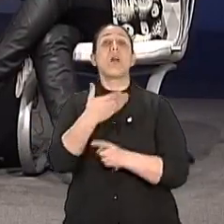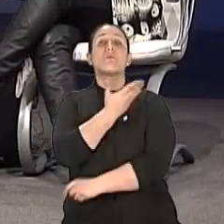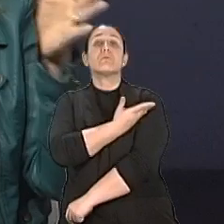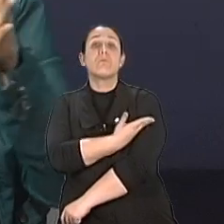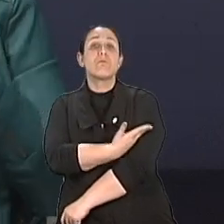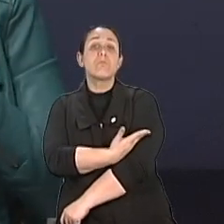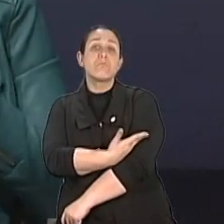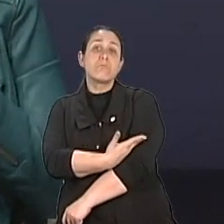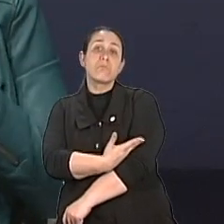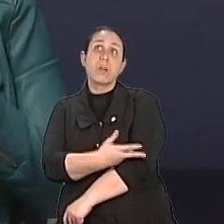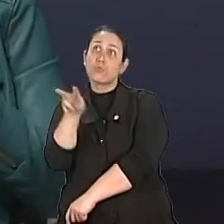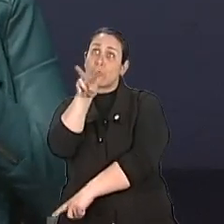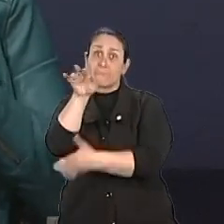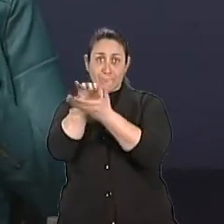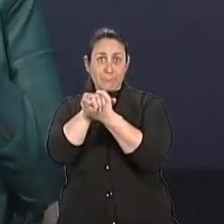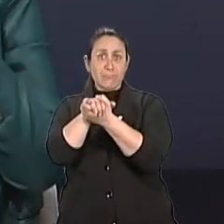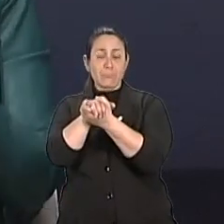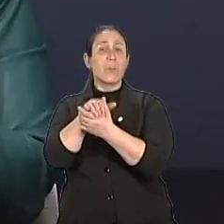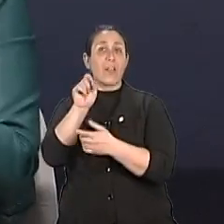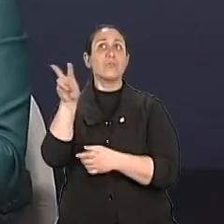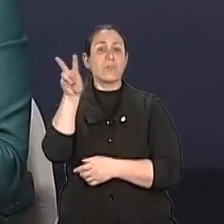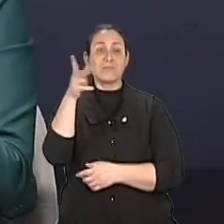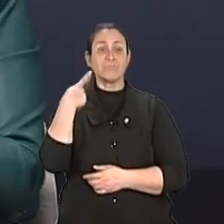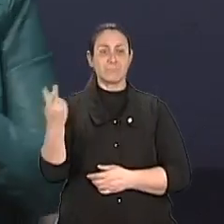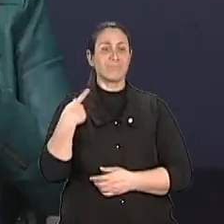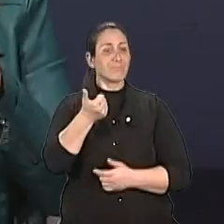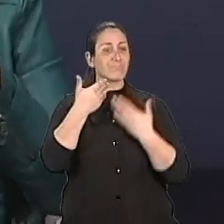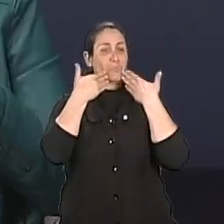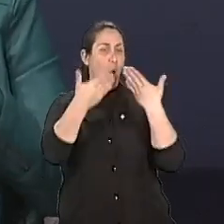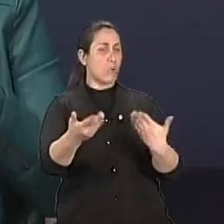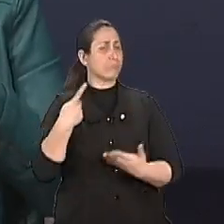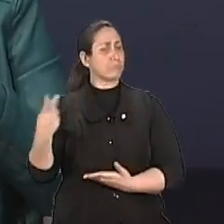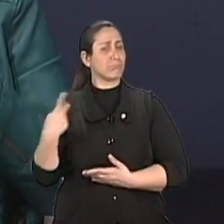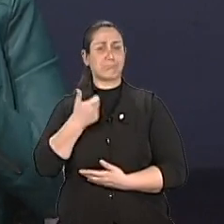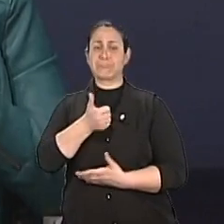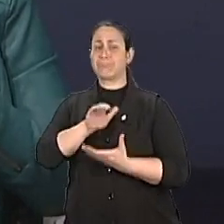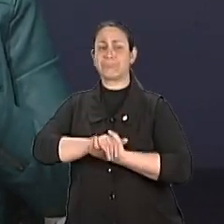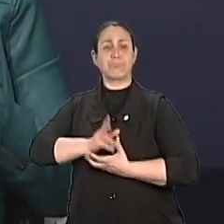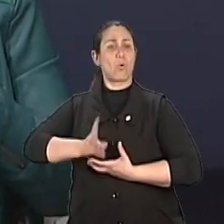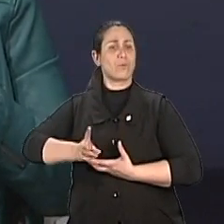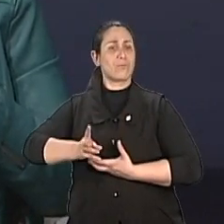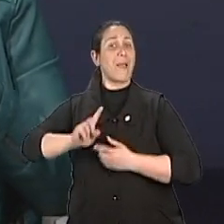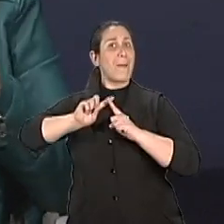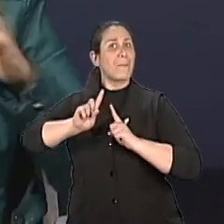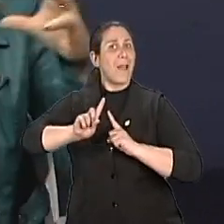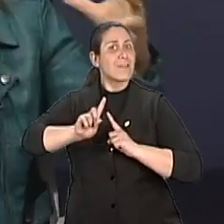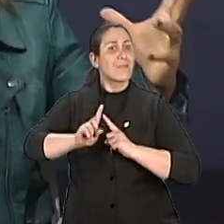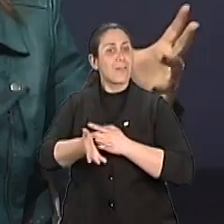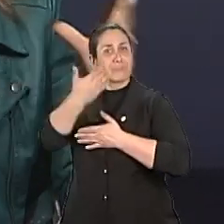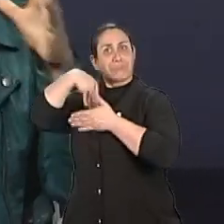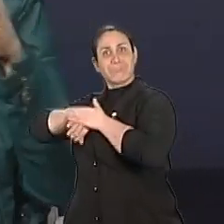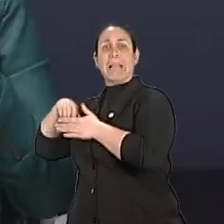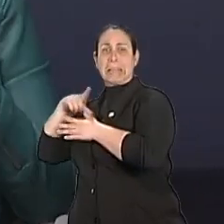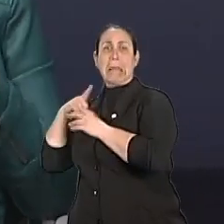Sim, porque o casal muitas vezes tenta manter para os filhos uma estrutura que vai bem, né? Claro, com